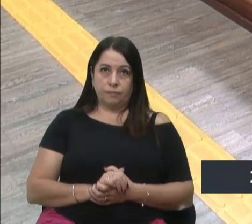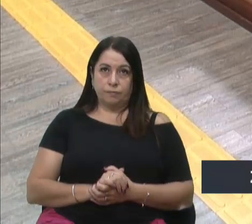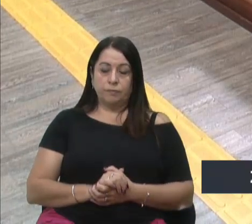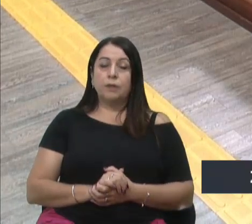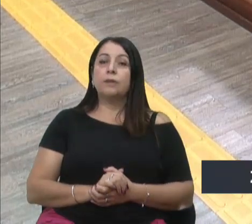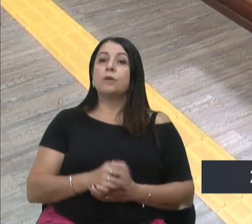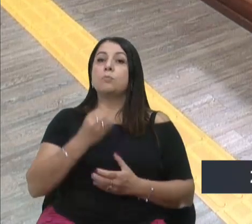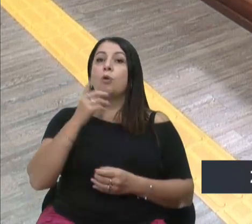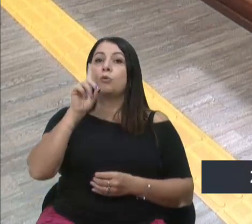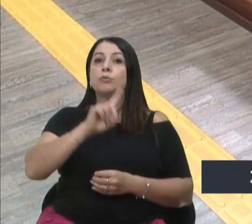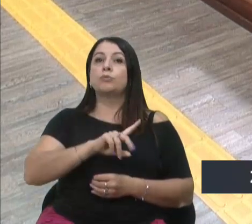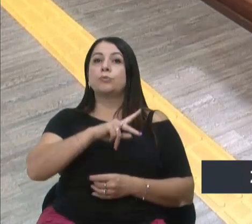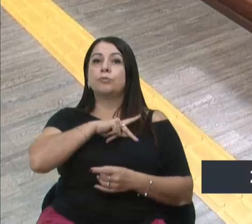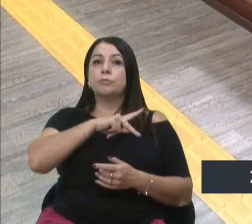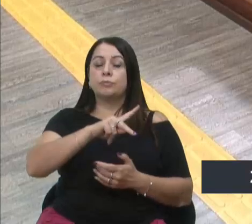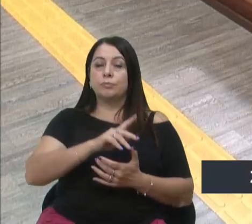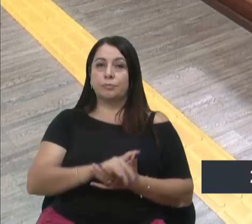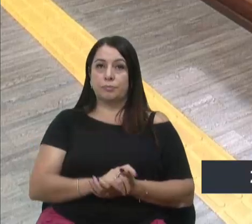Muito bom dia, presidente.